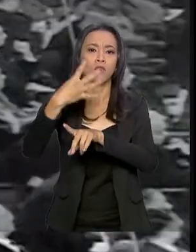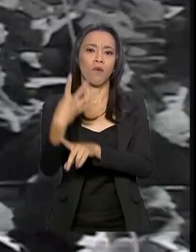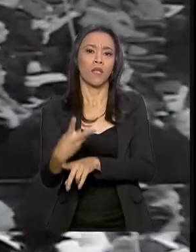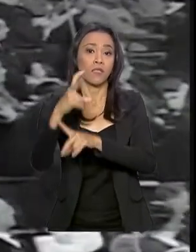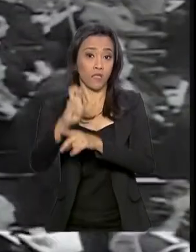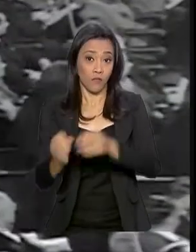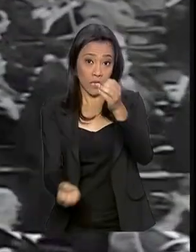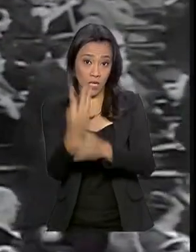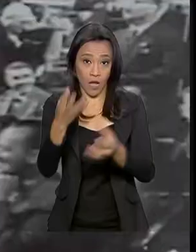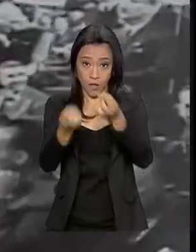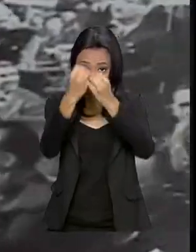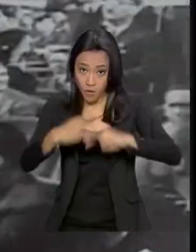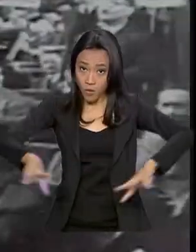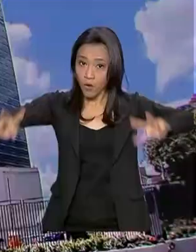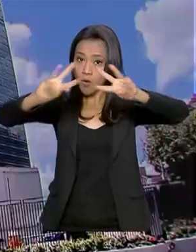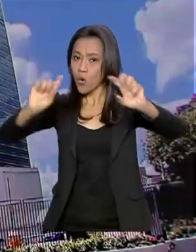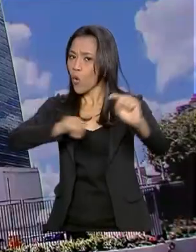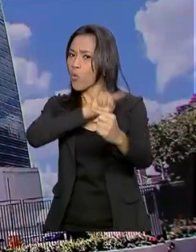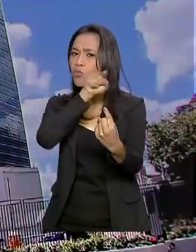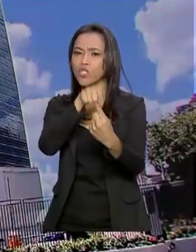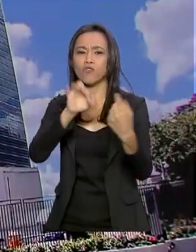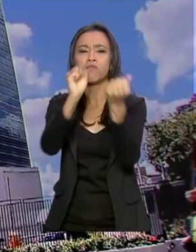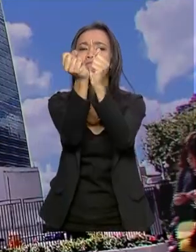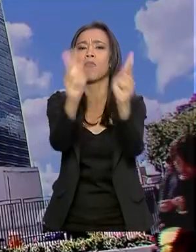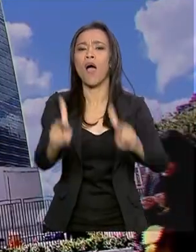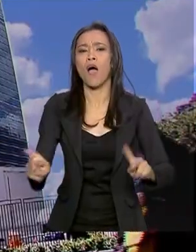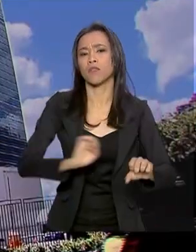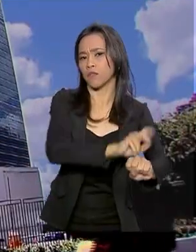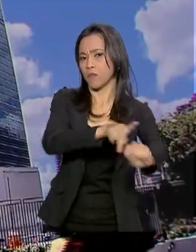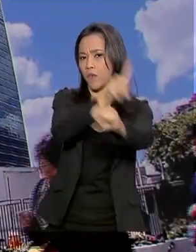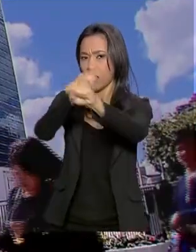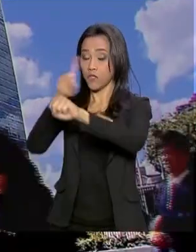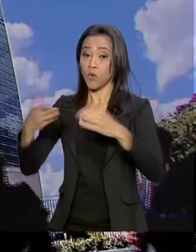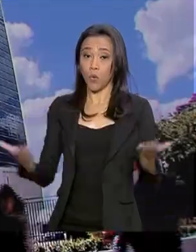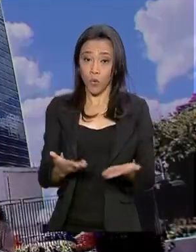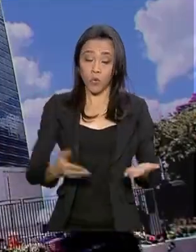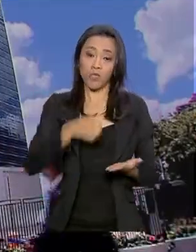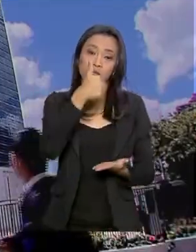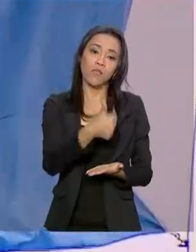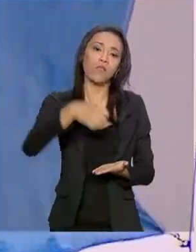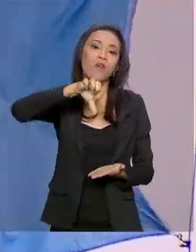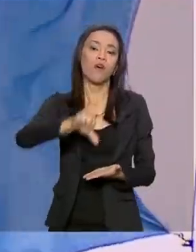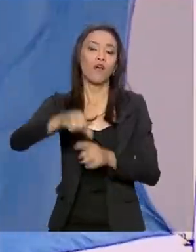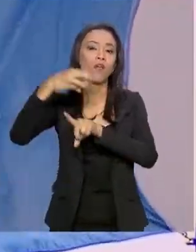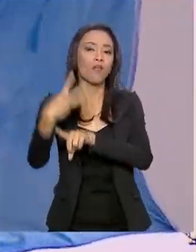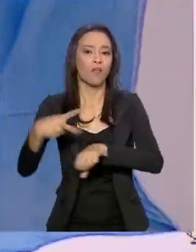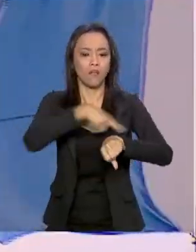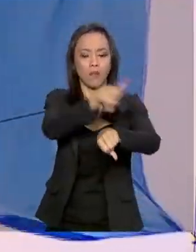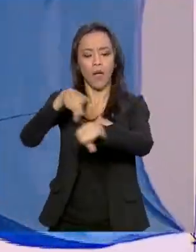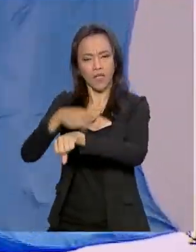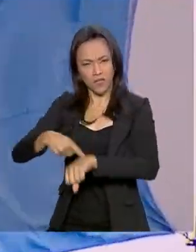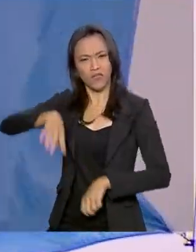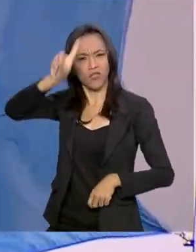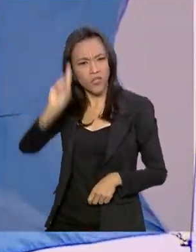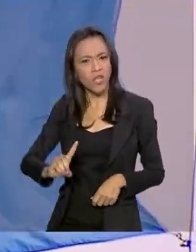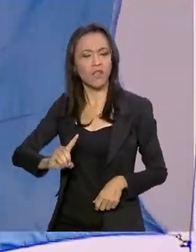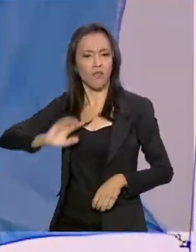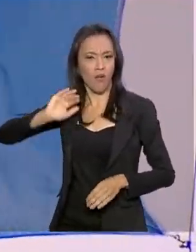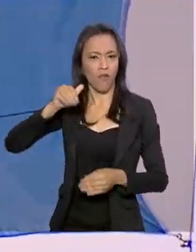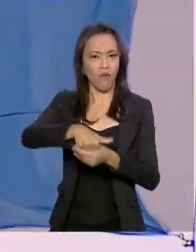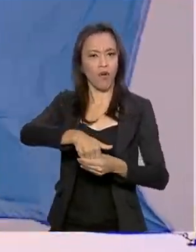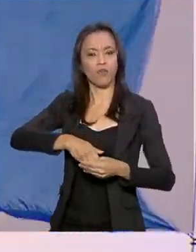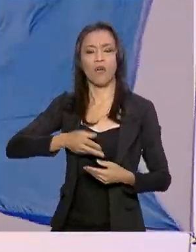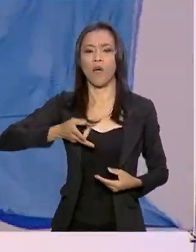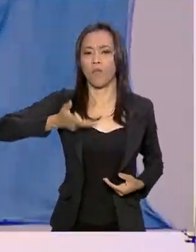manutenção da paz entre as nações. Hoje, conta com 193 países que têm direito a voz e voto em